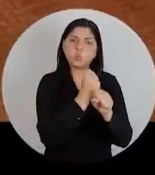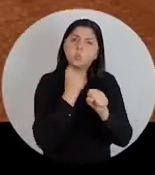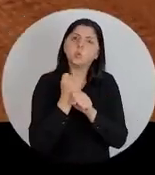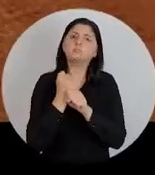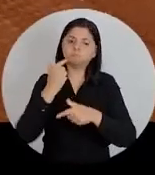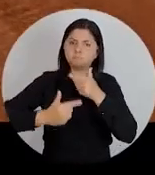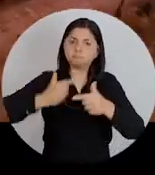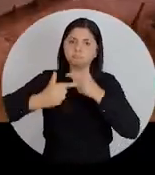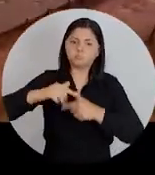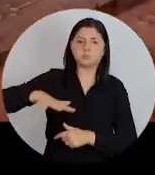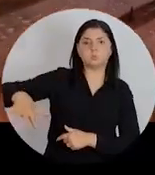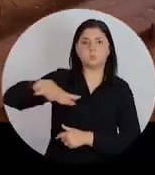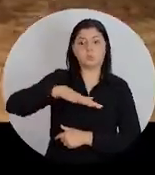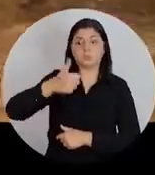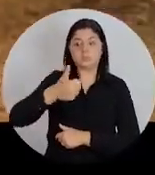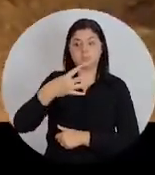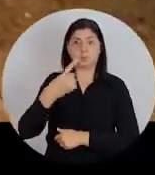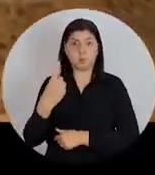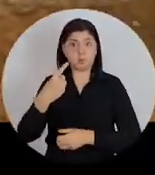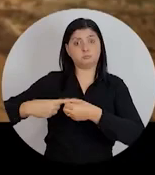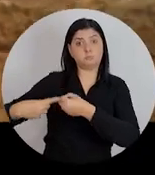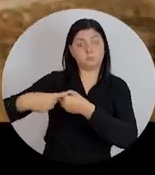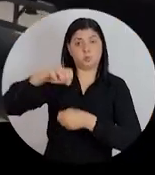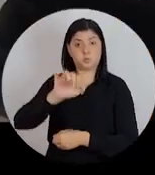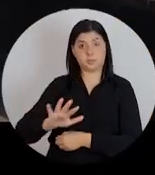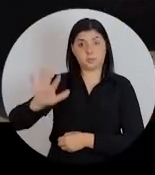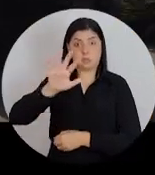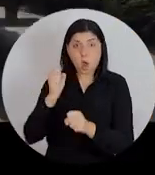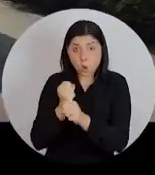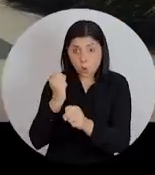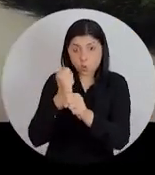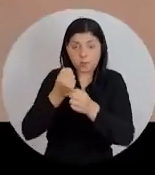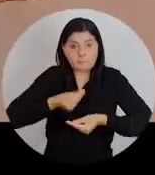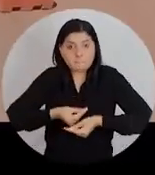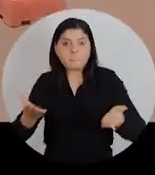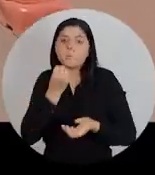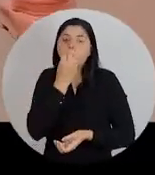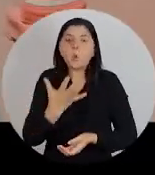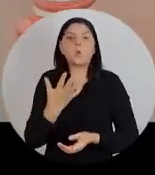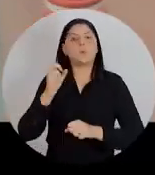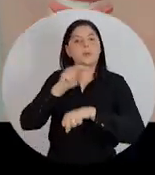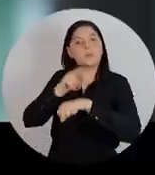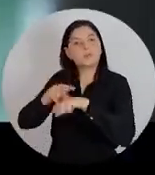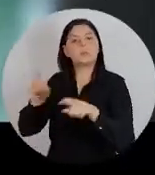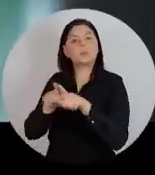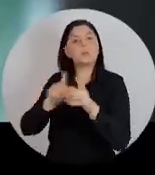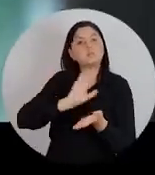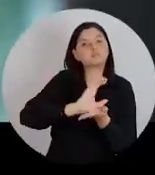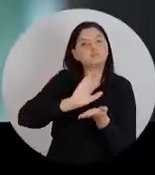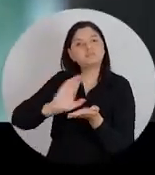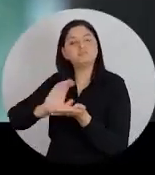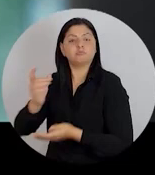ações em todos os 141 municípios do nosso Estado. Essas obras trazem muito emprego, geram renda